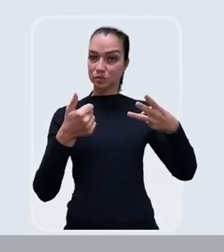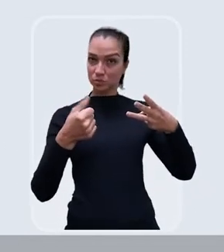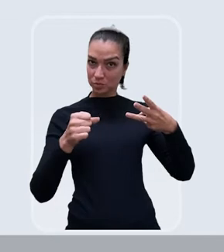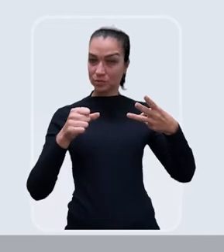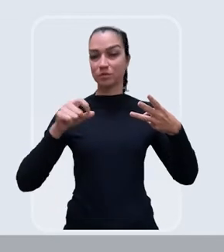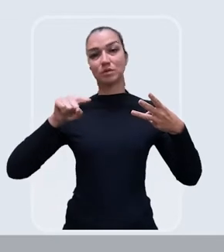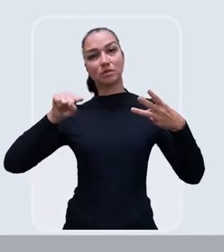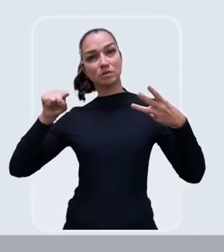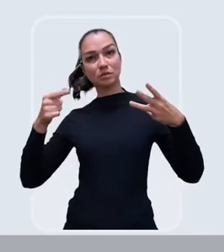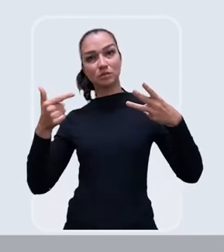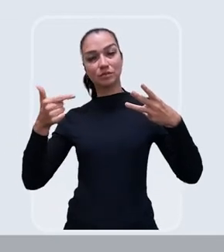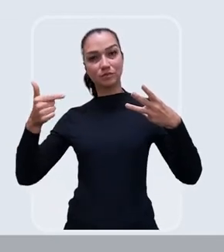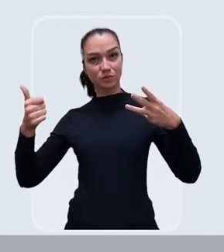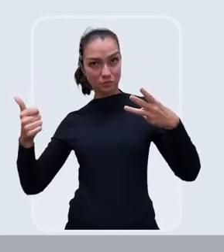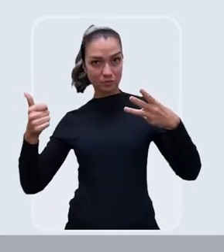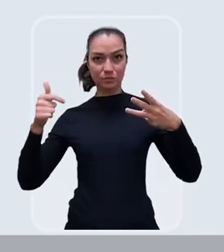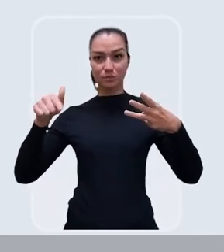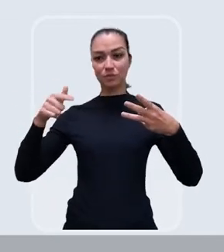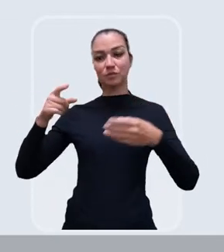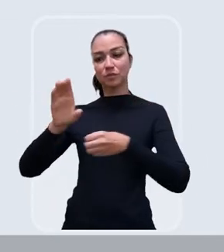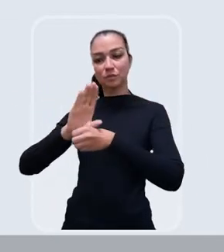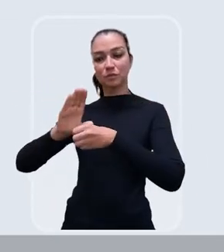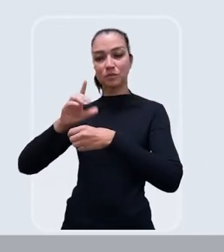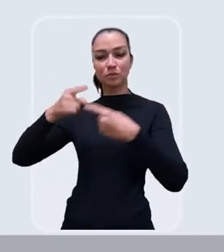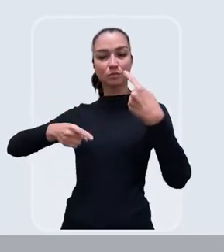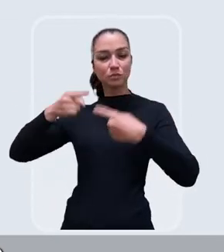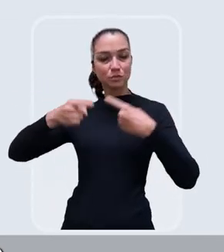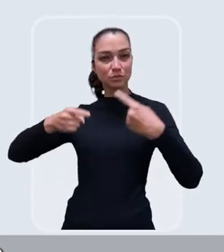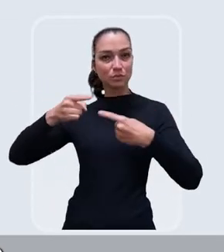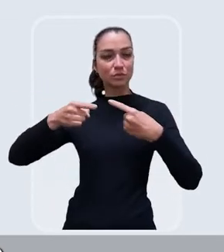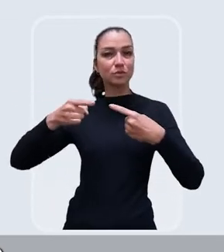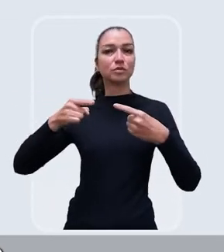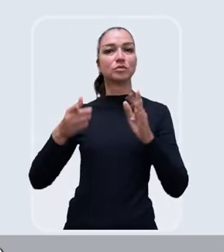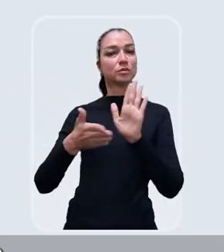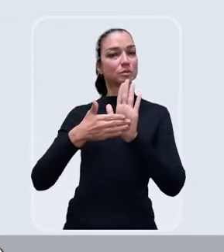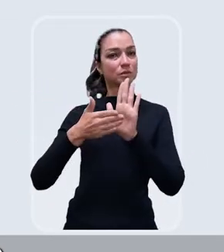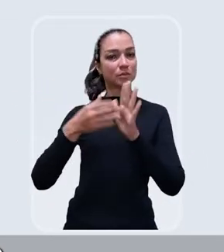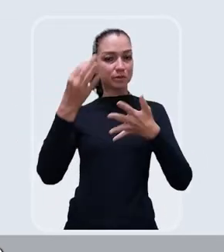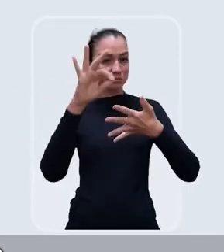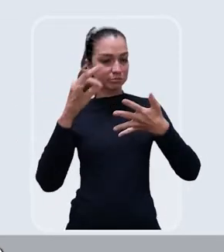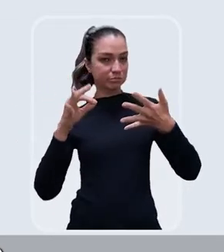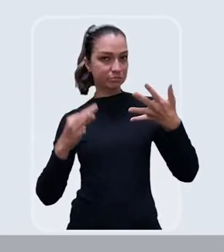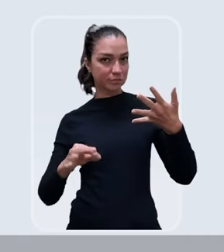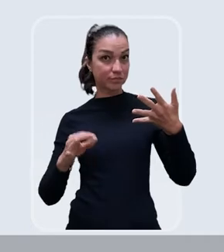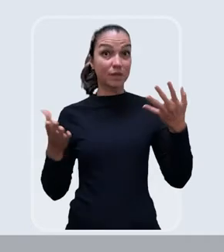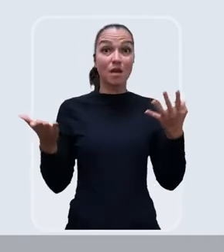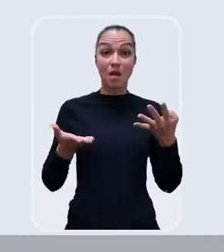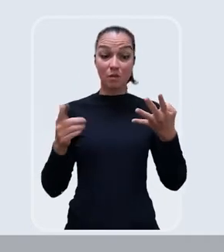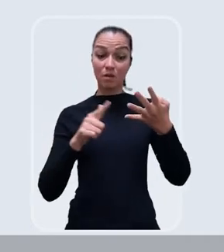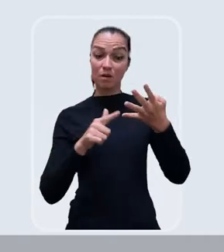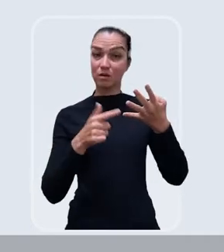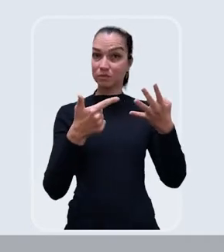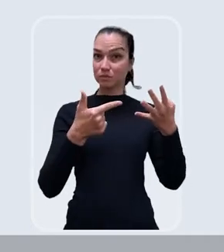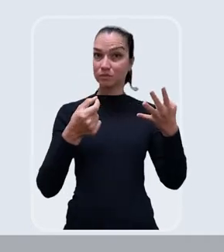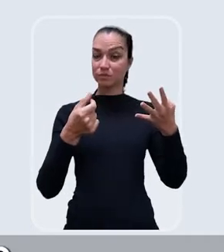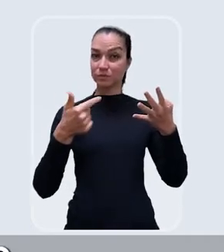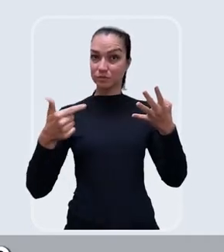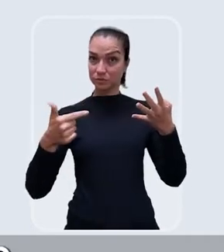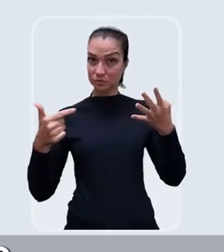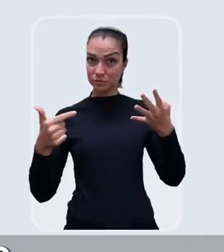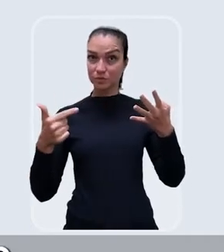2021, foi discutido junto ao Conselho da Cidade e também propostas de revisão. Agora, em 2022,